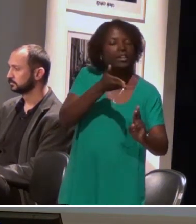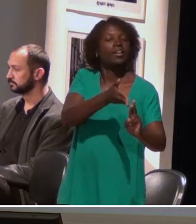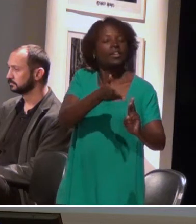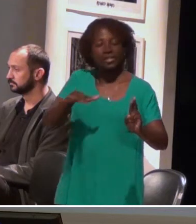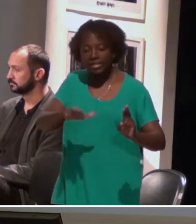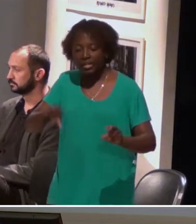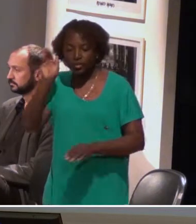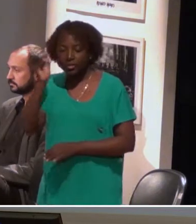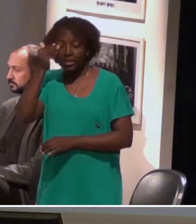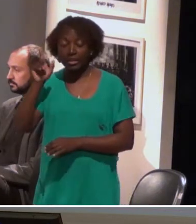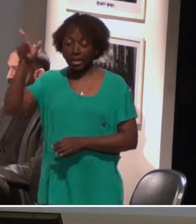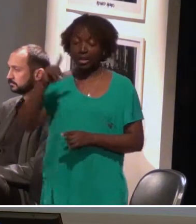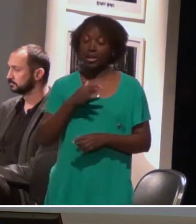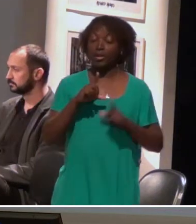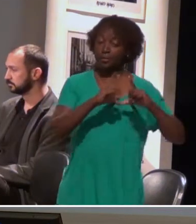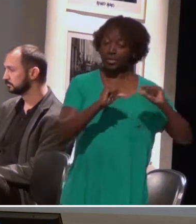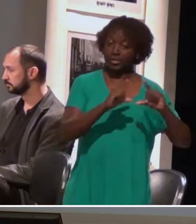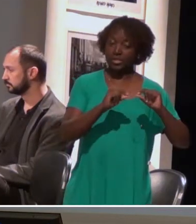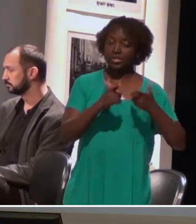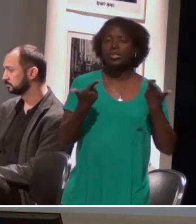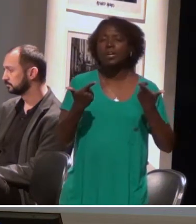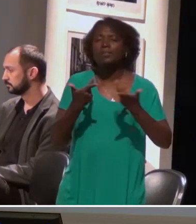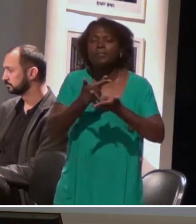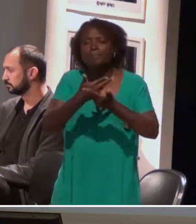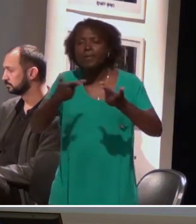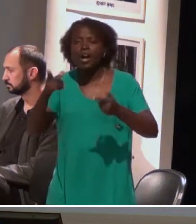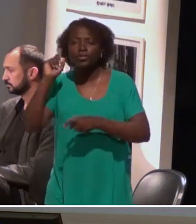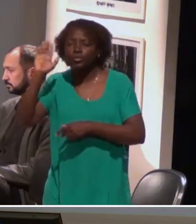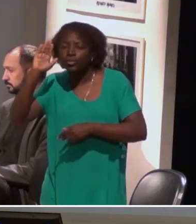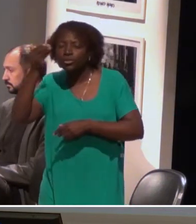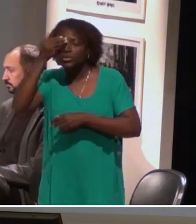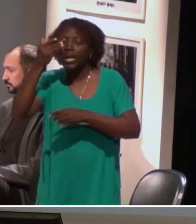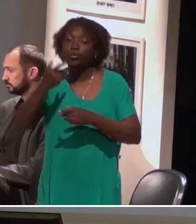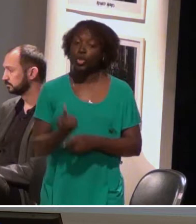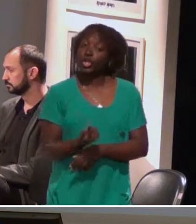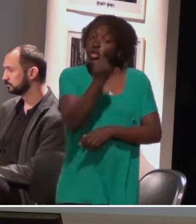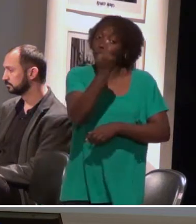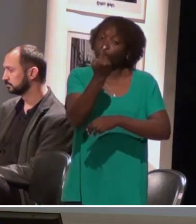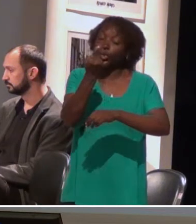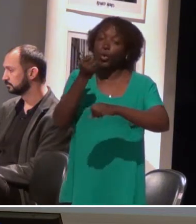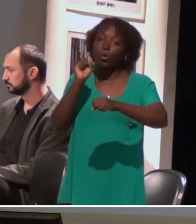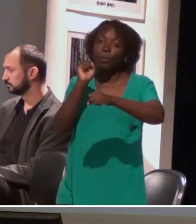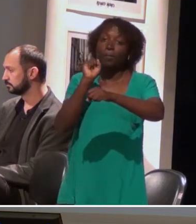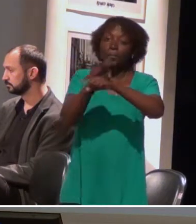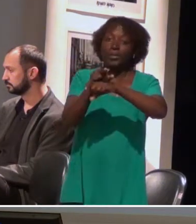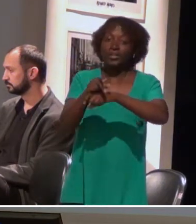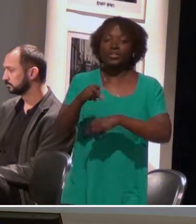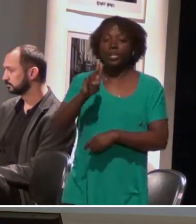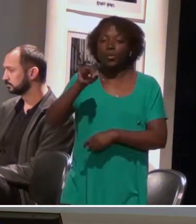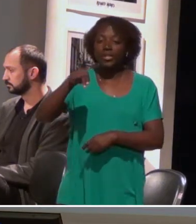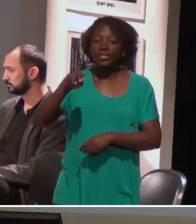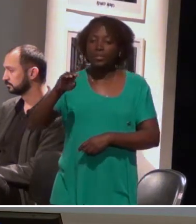cegos em Brasília, e um deles ingressou na UNB, e é o primeiro surdo cego a ingressar na UNB no